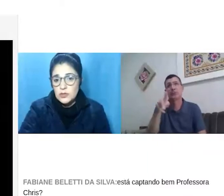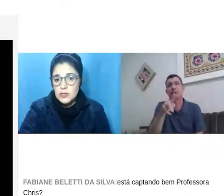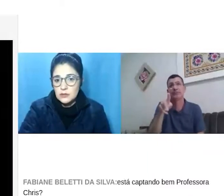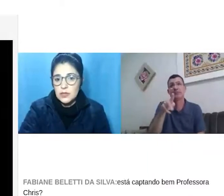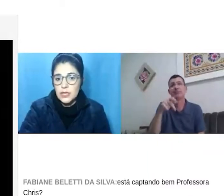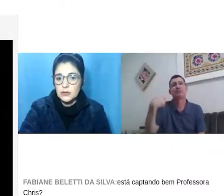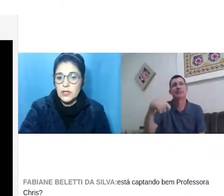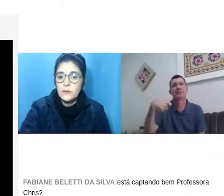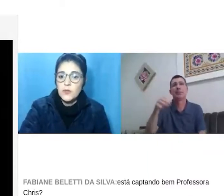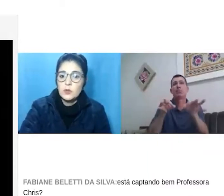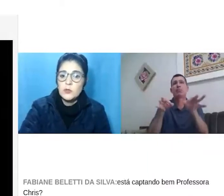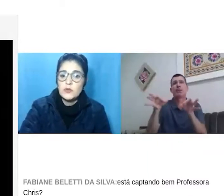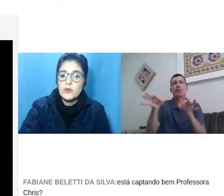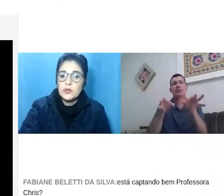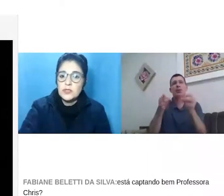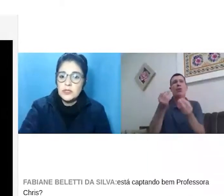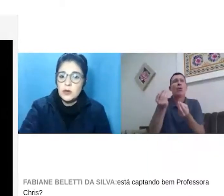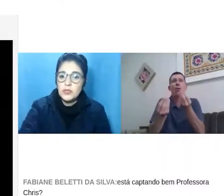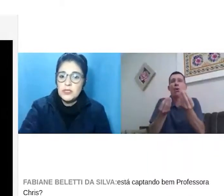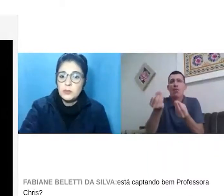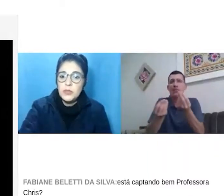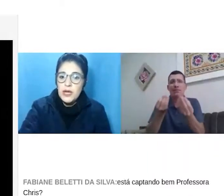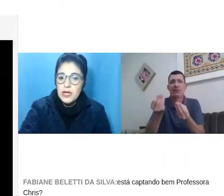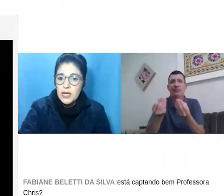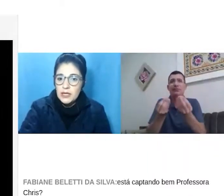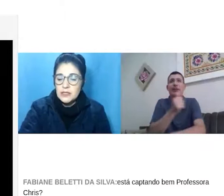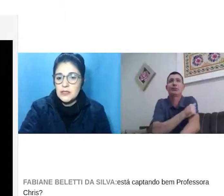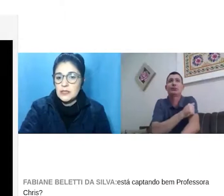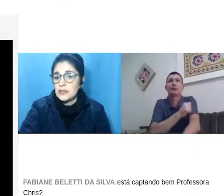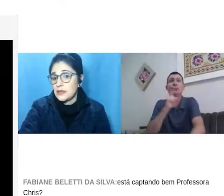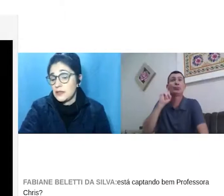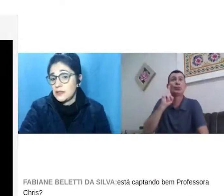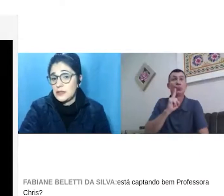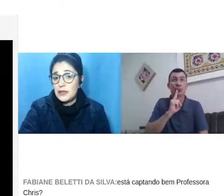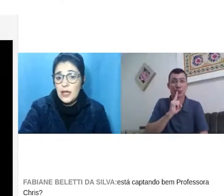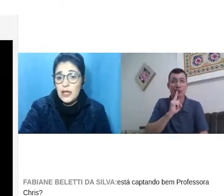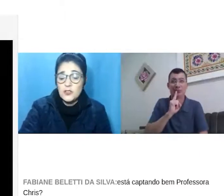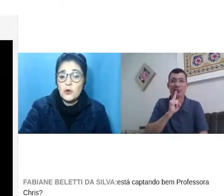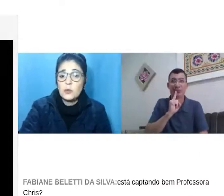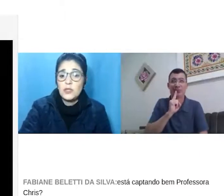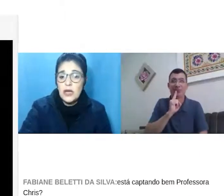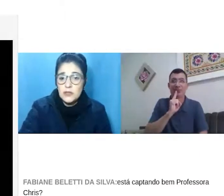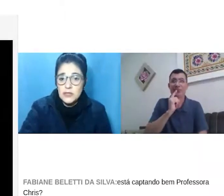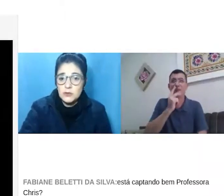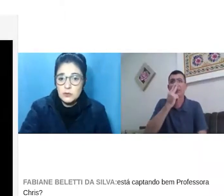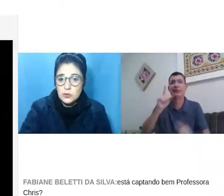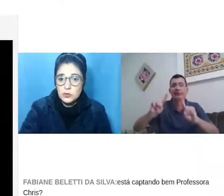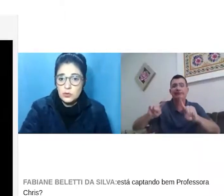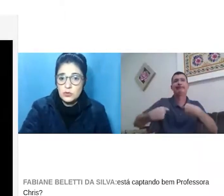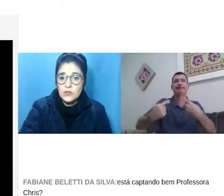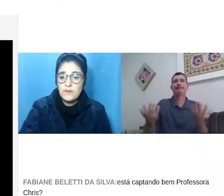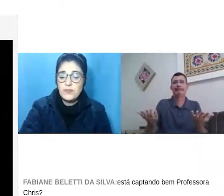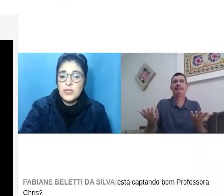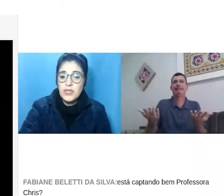de inclusão, claro, né? Os professores, então, precisam preparar essas estratégias, como lidar com esses alunos